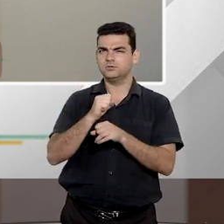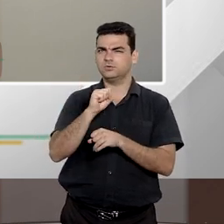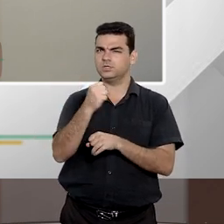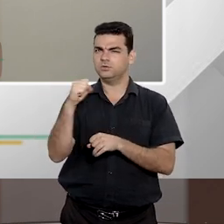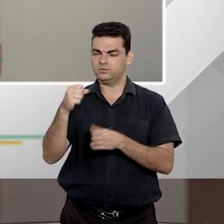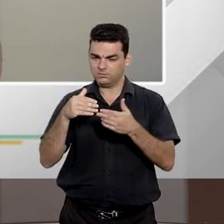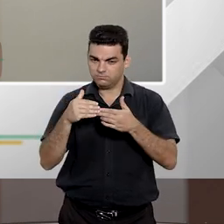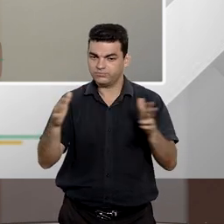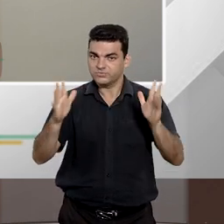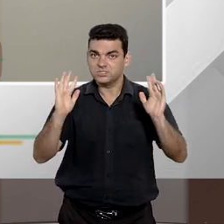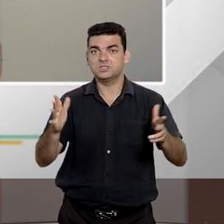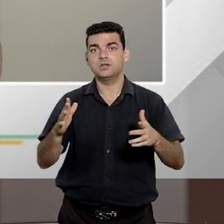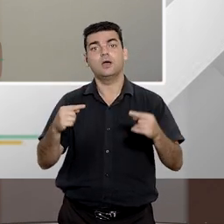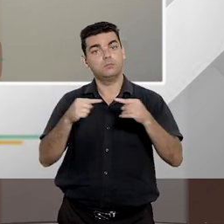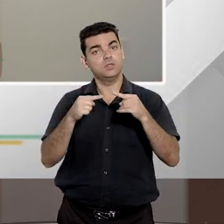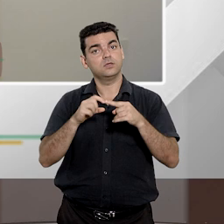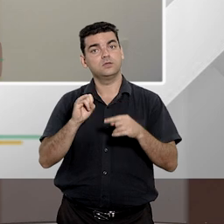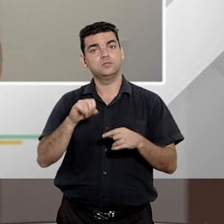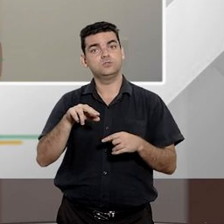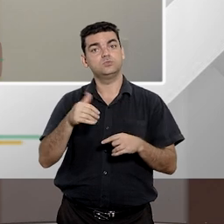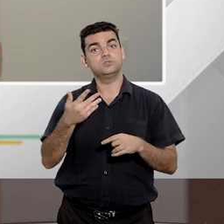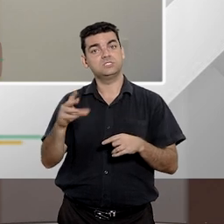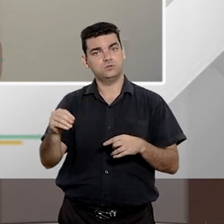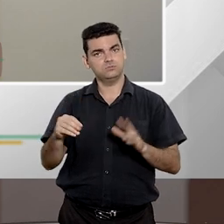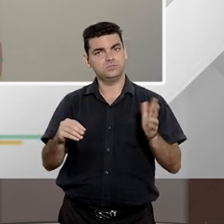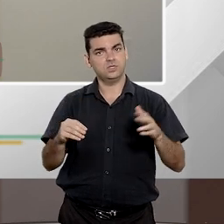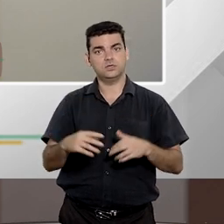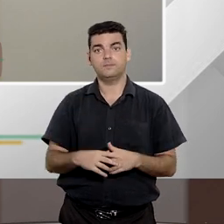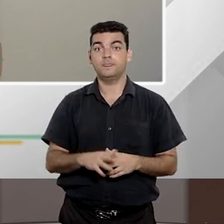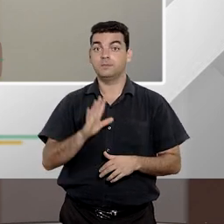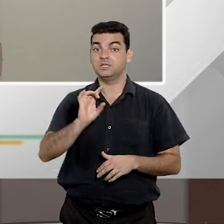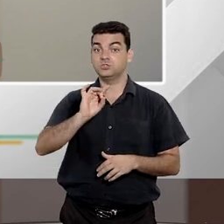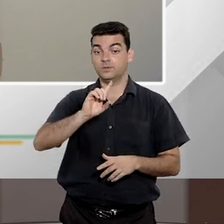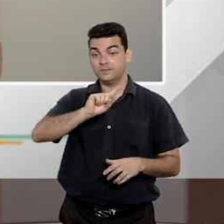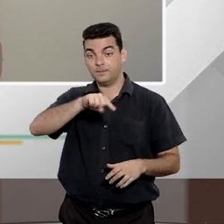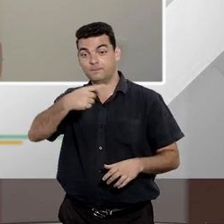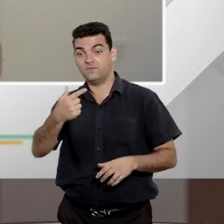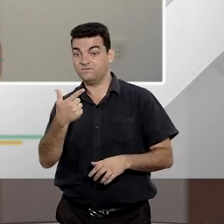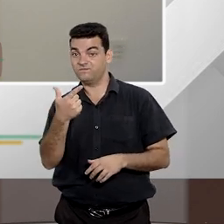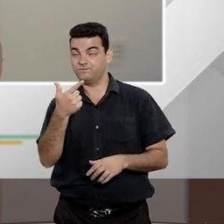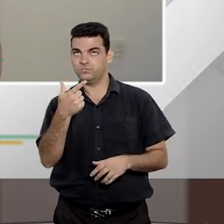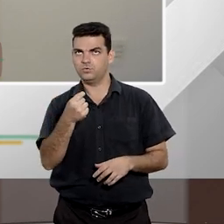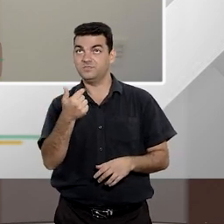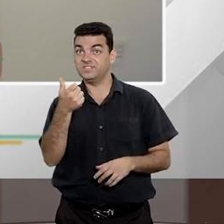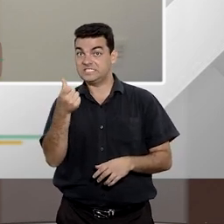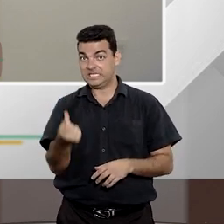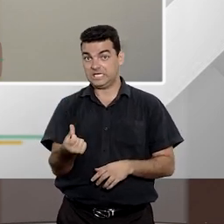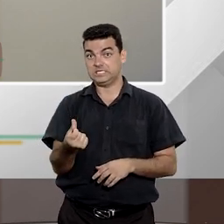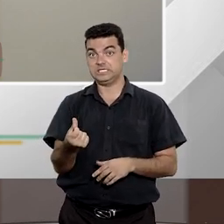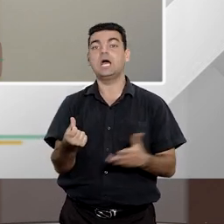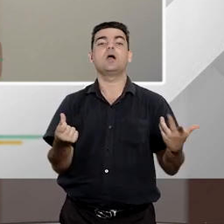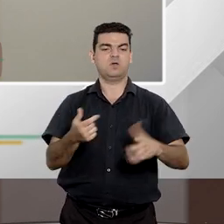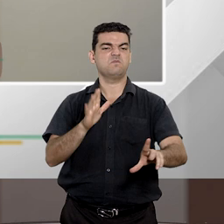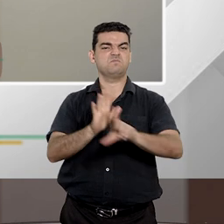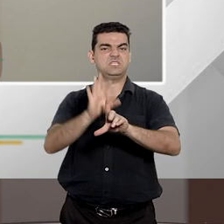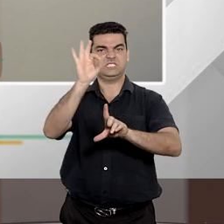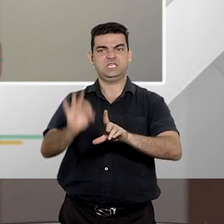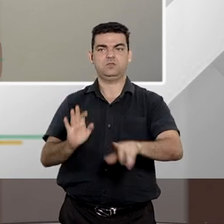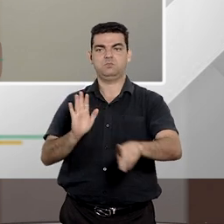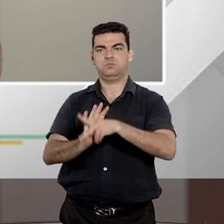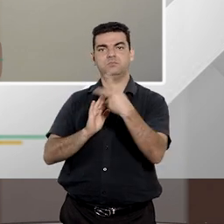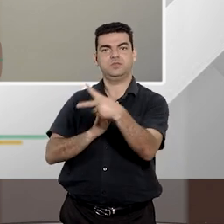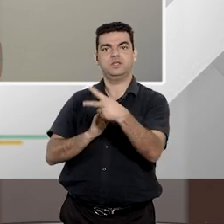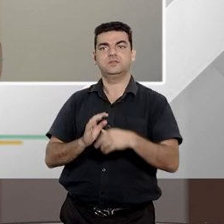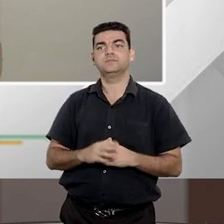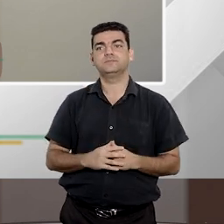Constituição a gente tem a previsão do mandado de injunção mas só em 2016 que ele recebeu uma regulamentação por uma lei específica